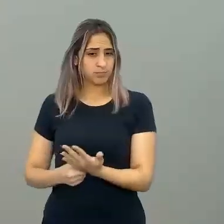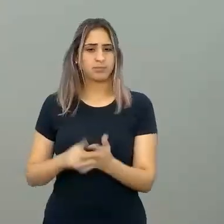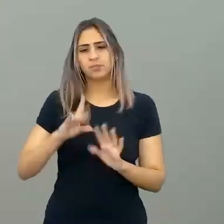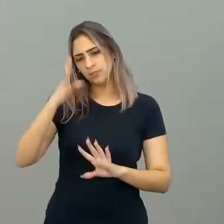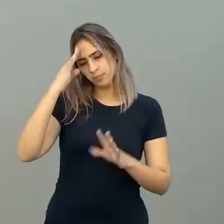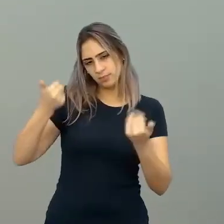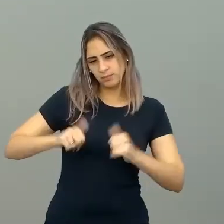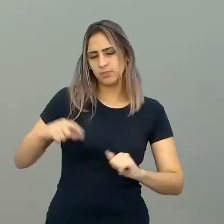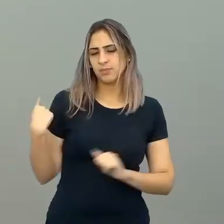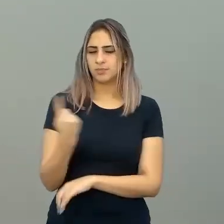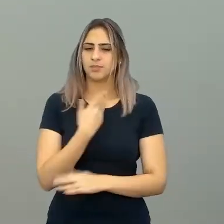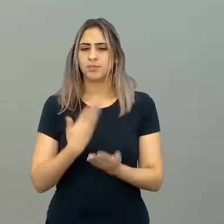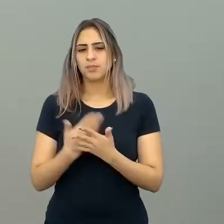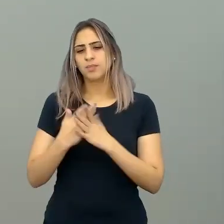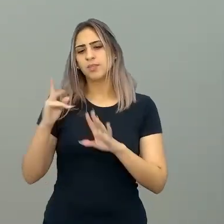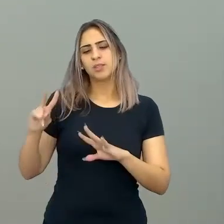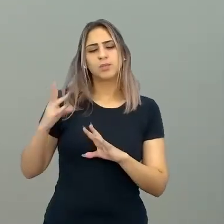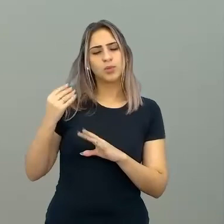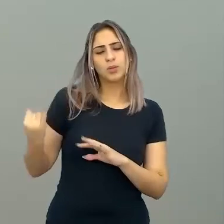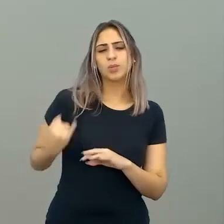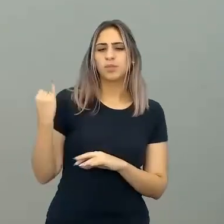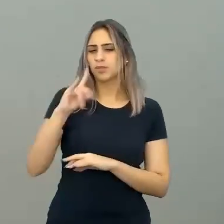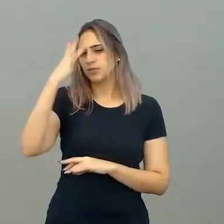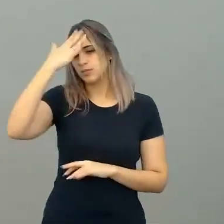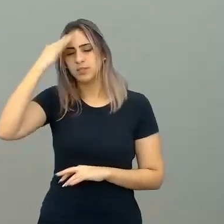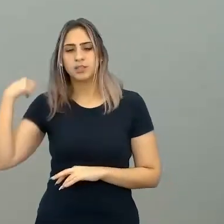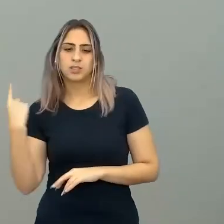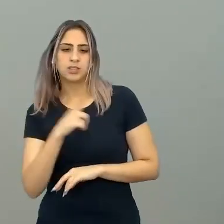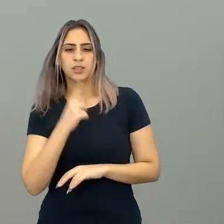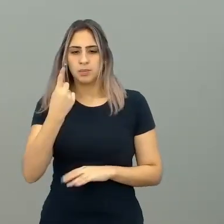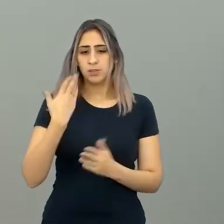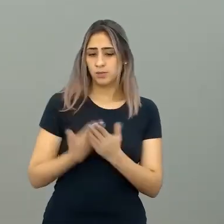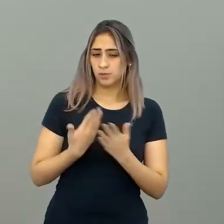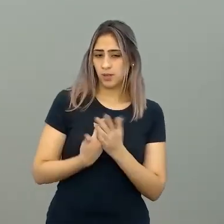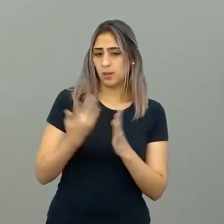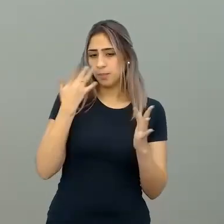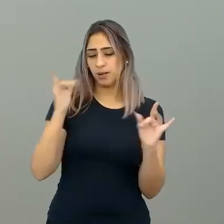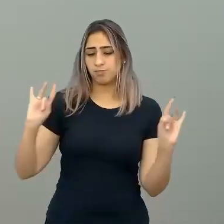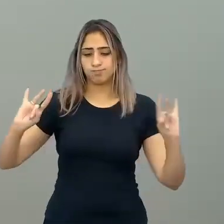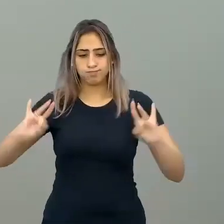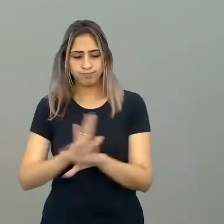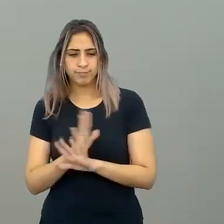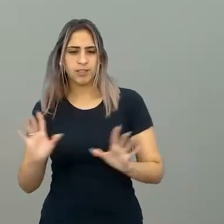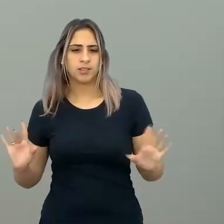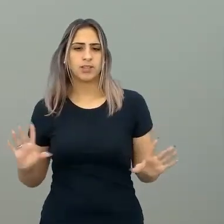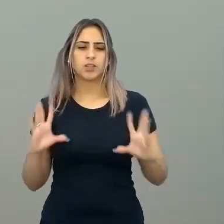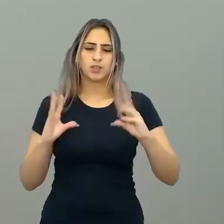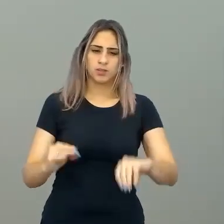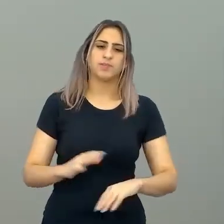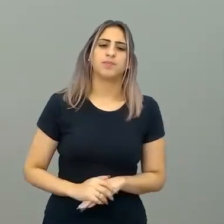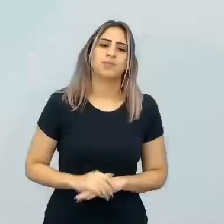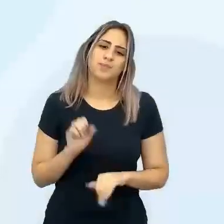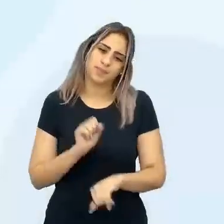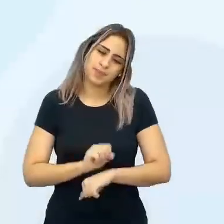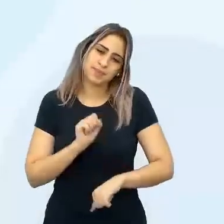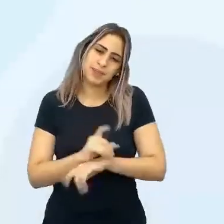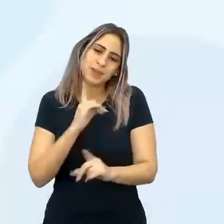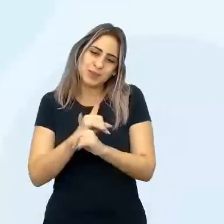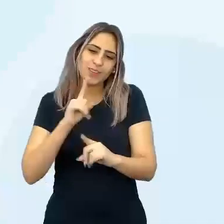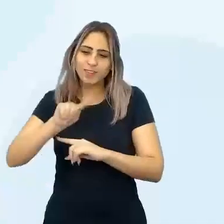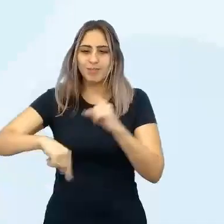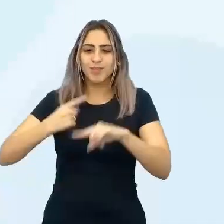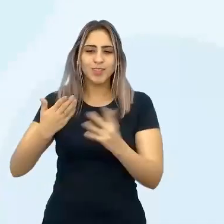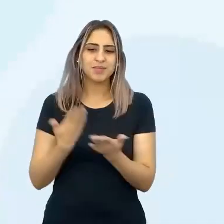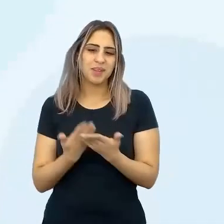não esqueça de avaliar nossa aula, é super importante. Não se esqueça que a gente tem mais uma aula para a gente fechar tudo isso. E eu espero encontrar vocês na